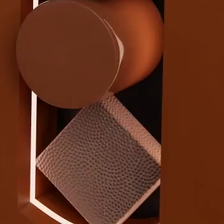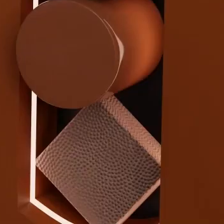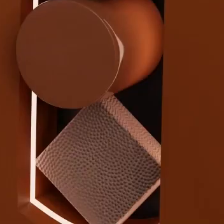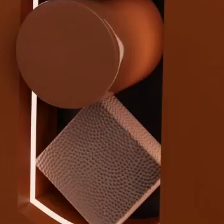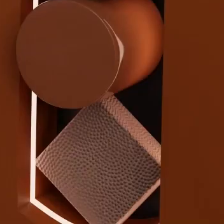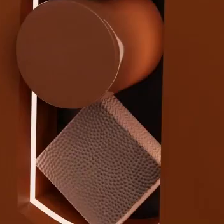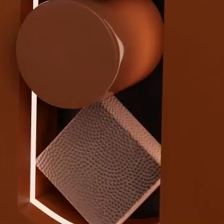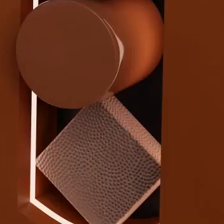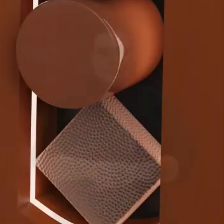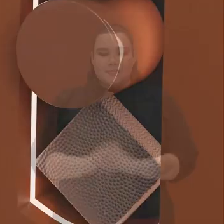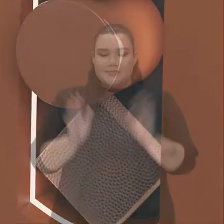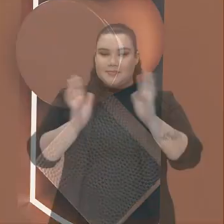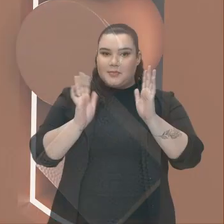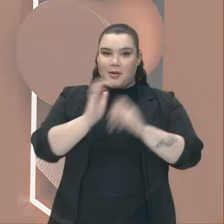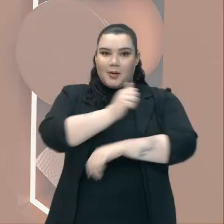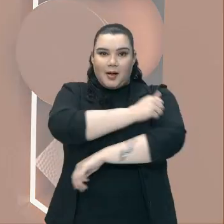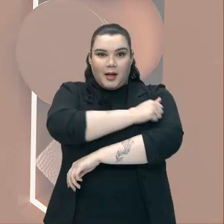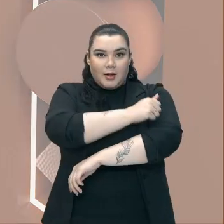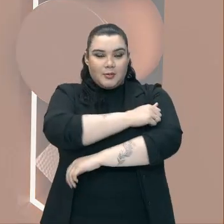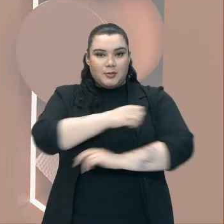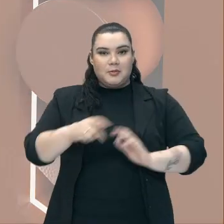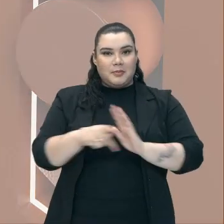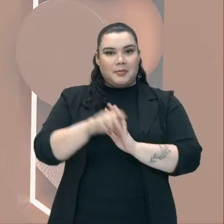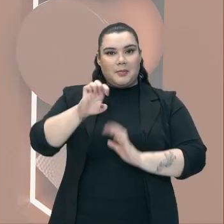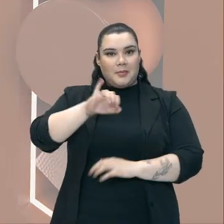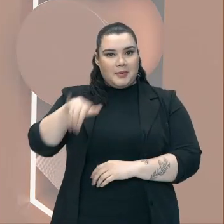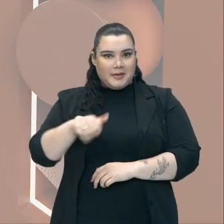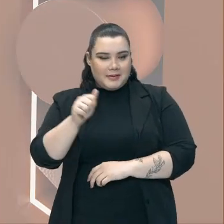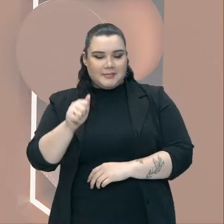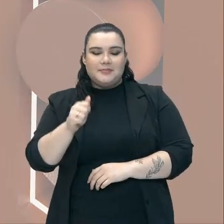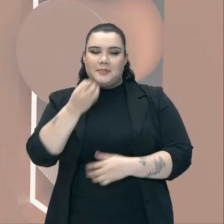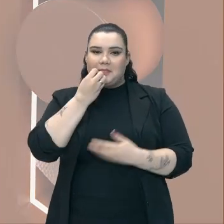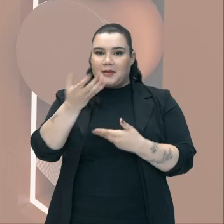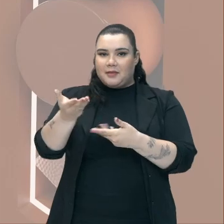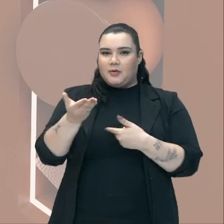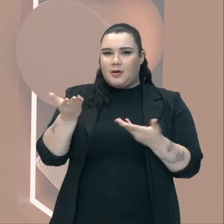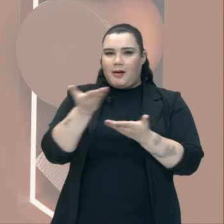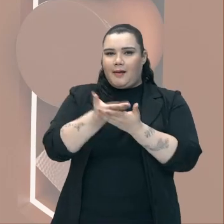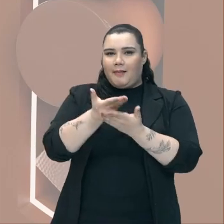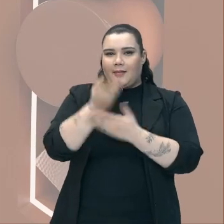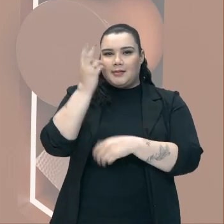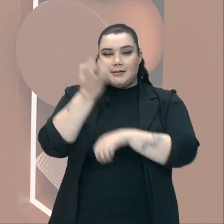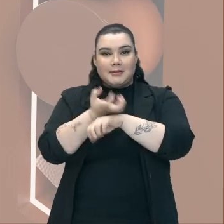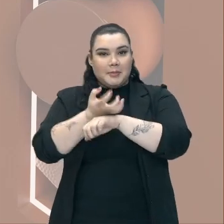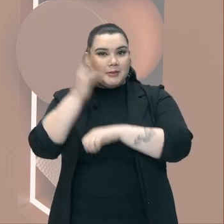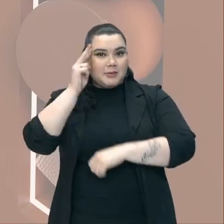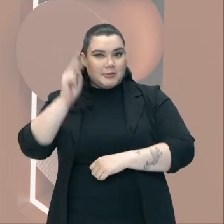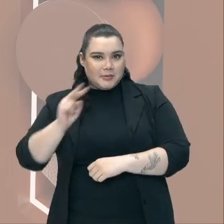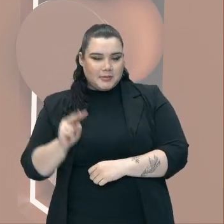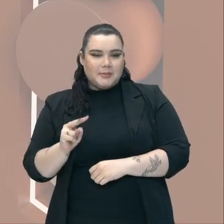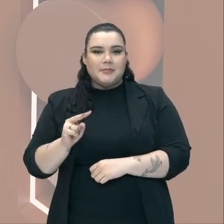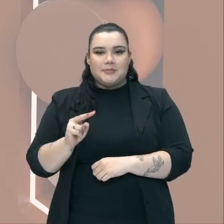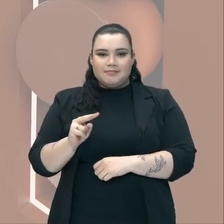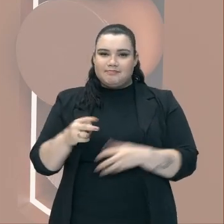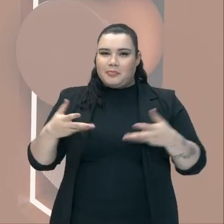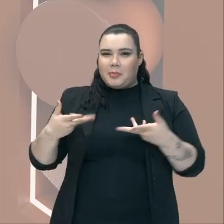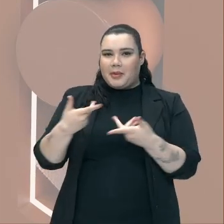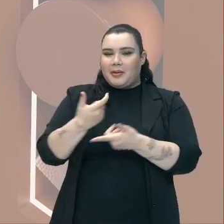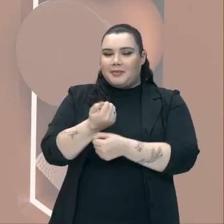Turminha boa, educação de jovens e adultos Sejam bem-vindos a nossa aula de história Aula dessa disciplina